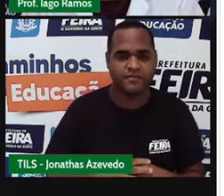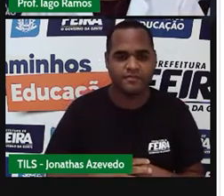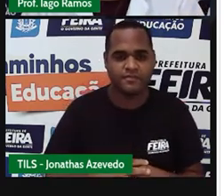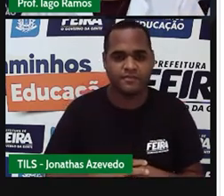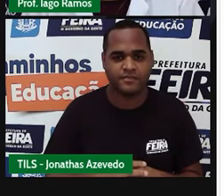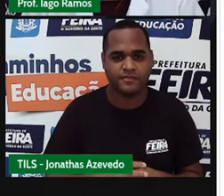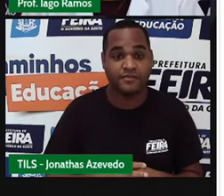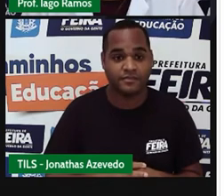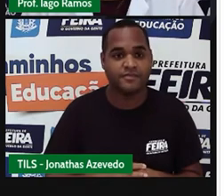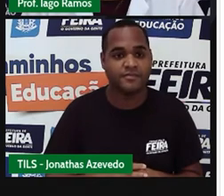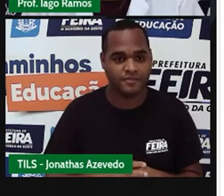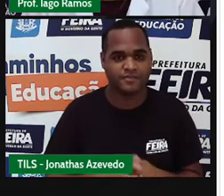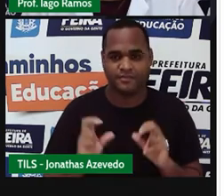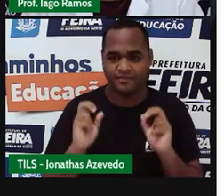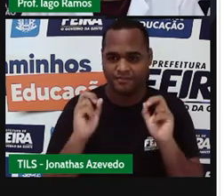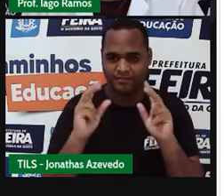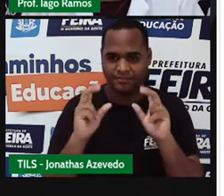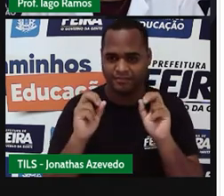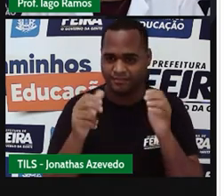Que bacana isso.